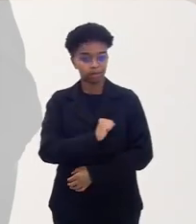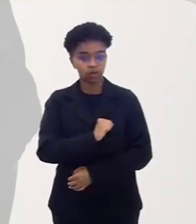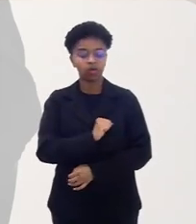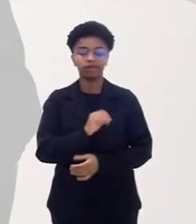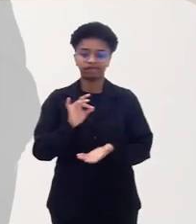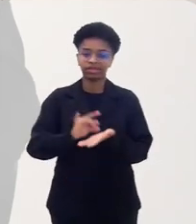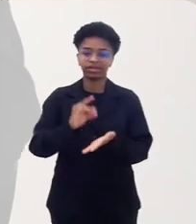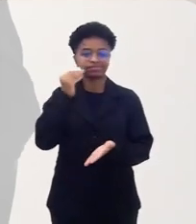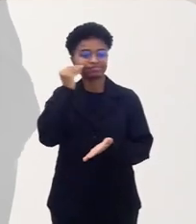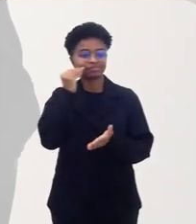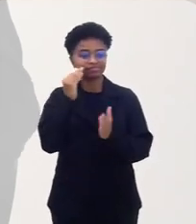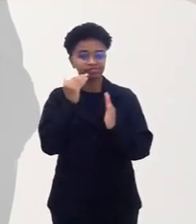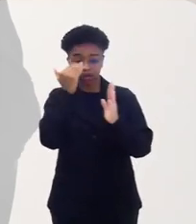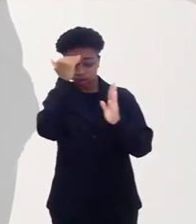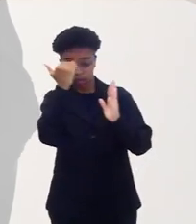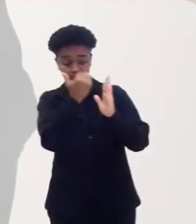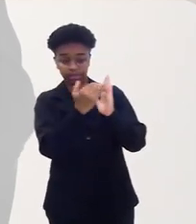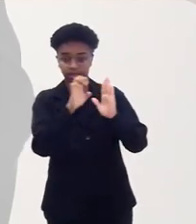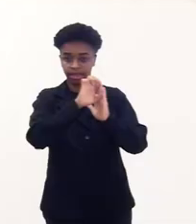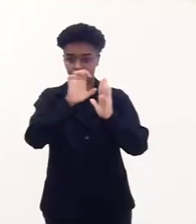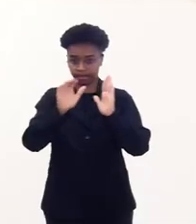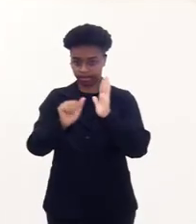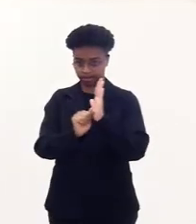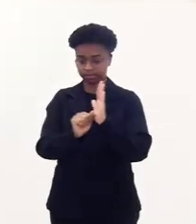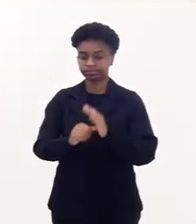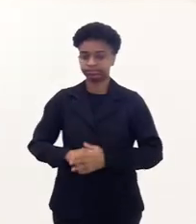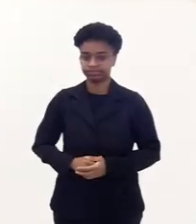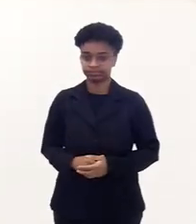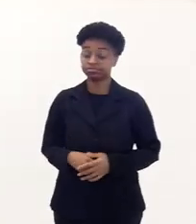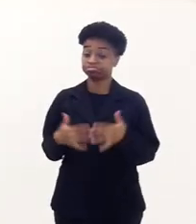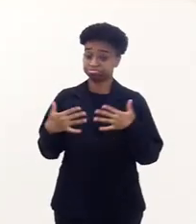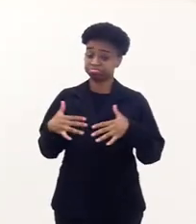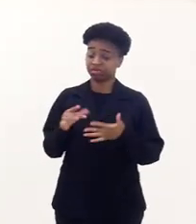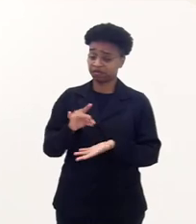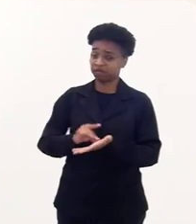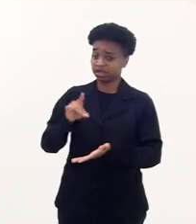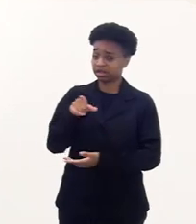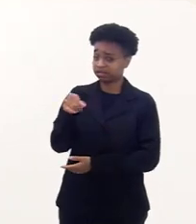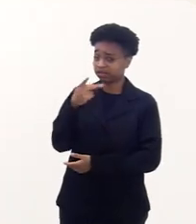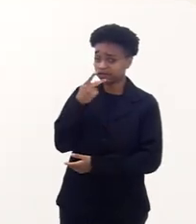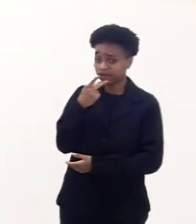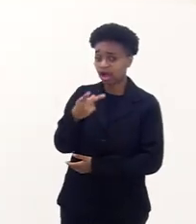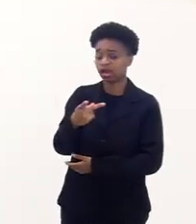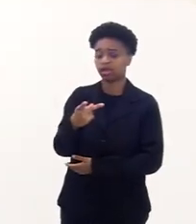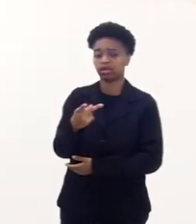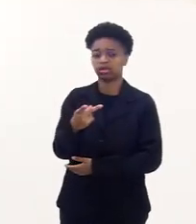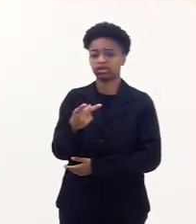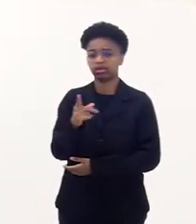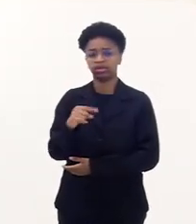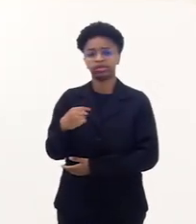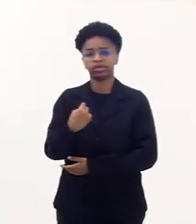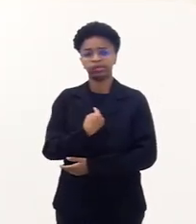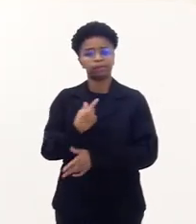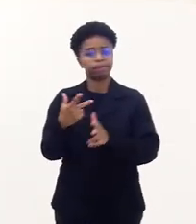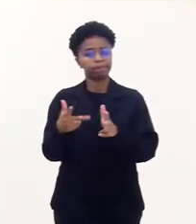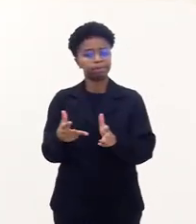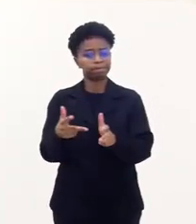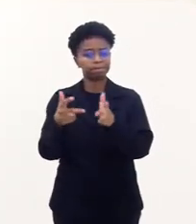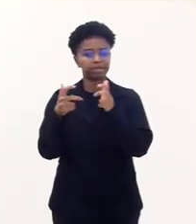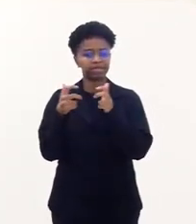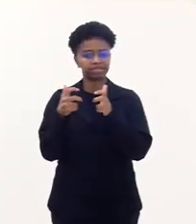desta lei, o Estatuto da Criança e do Adolescente. Olha, Ciro, realmente você falando, a gente olha